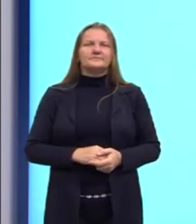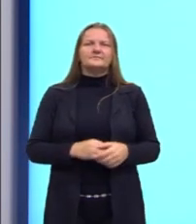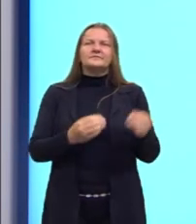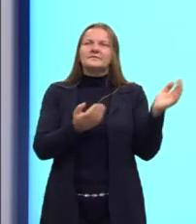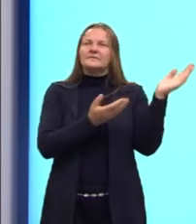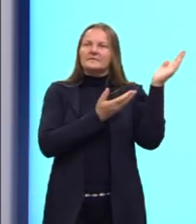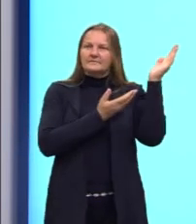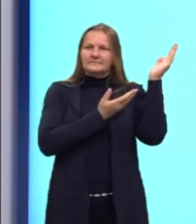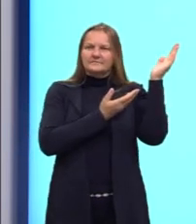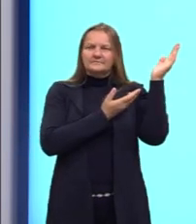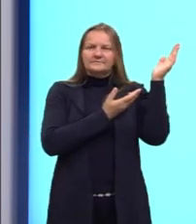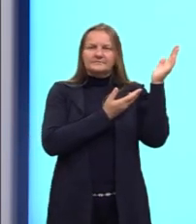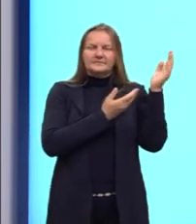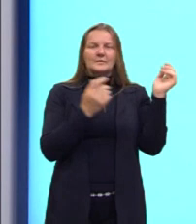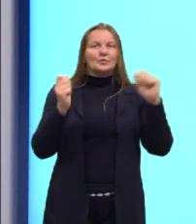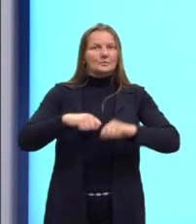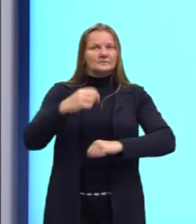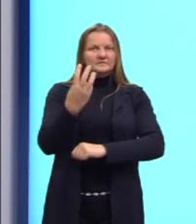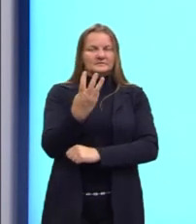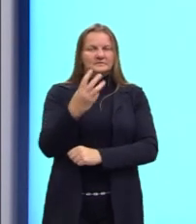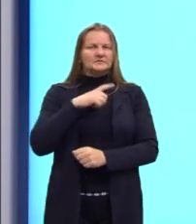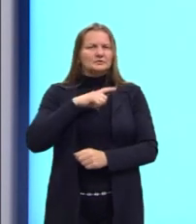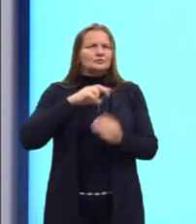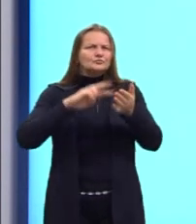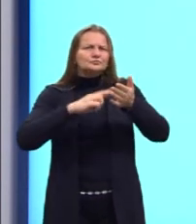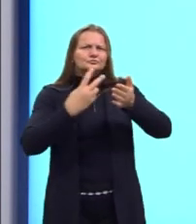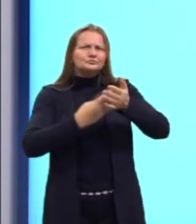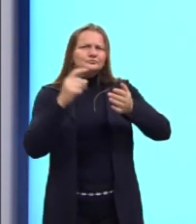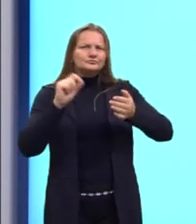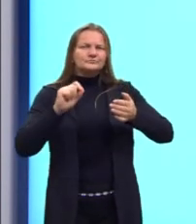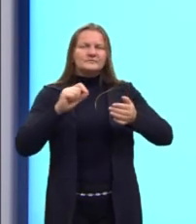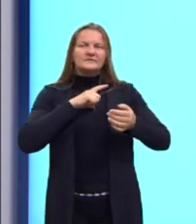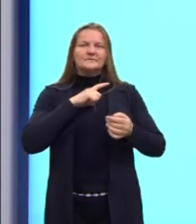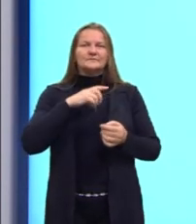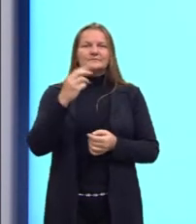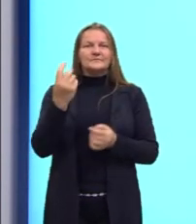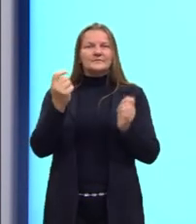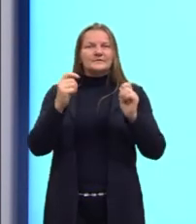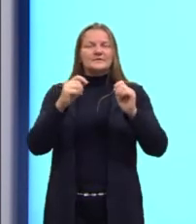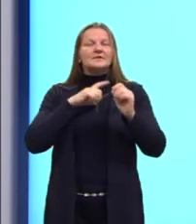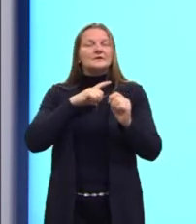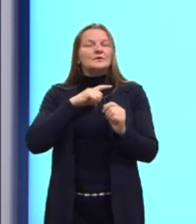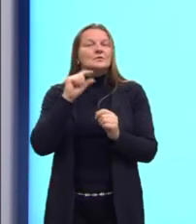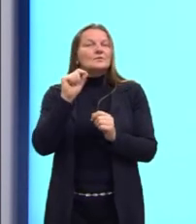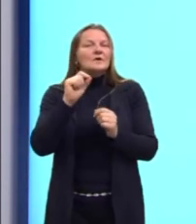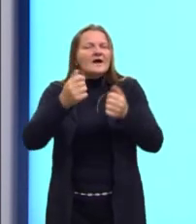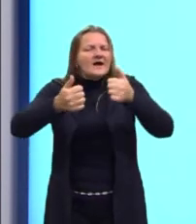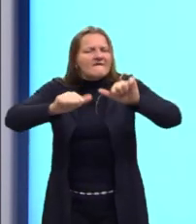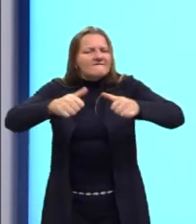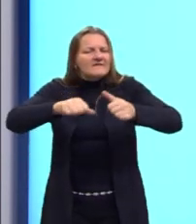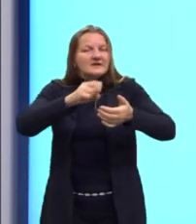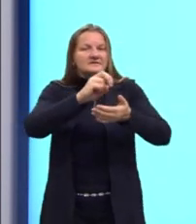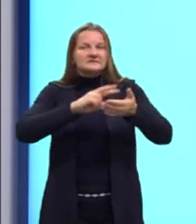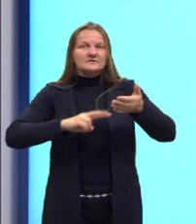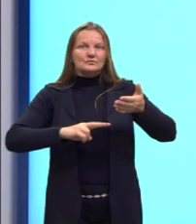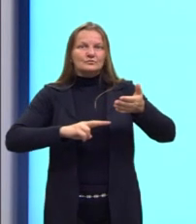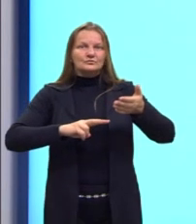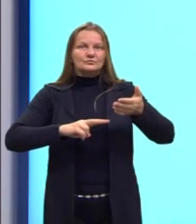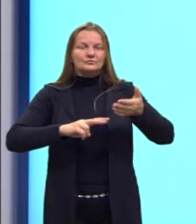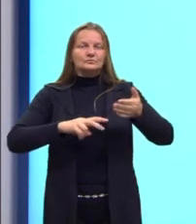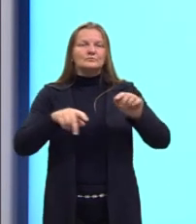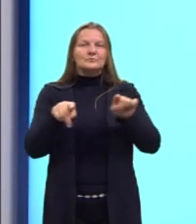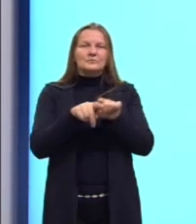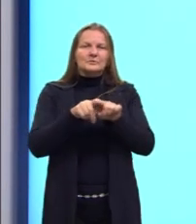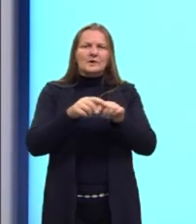em relação à competência 3, significa que essa competência avalia não só